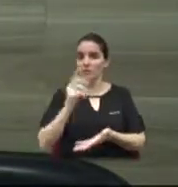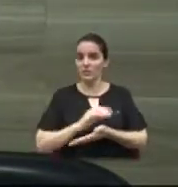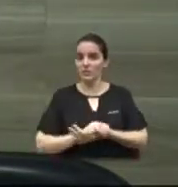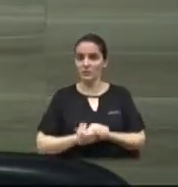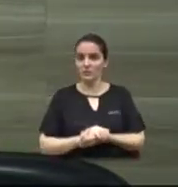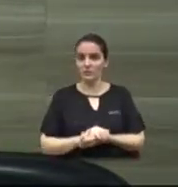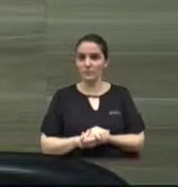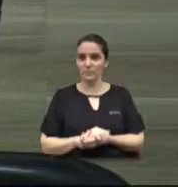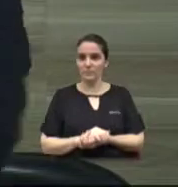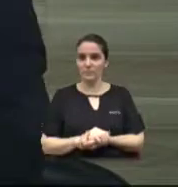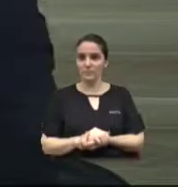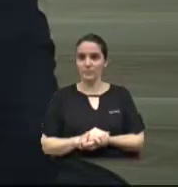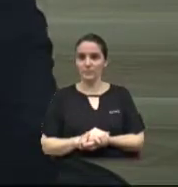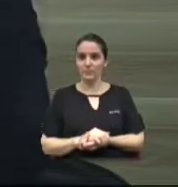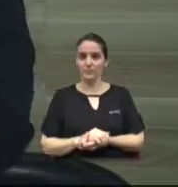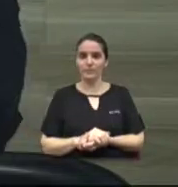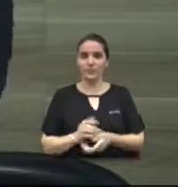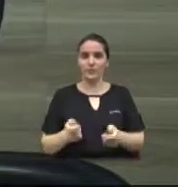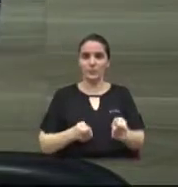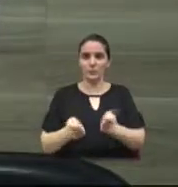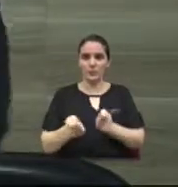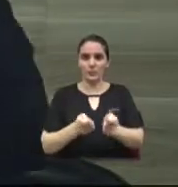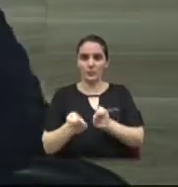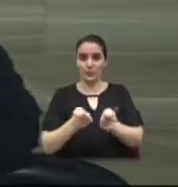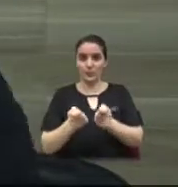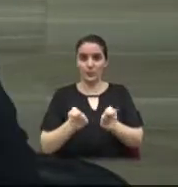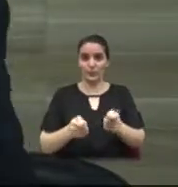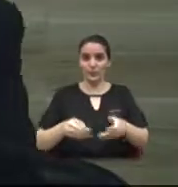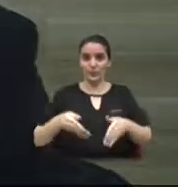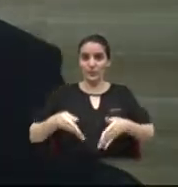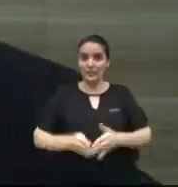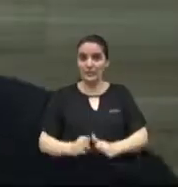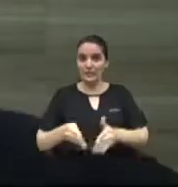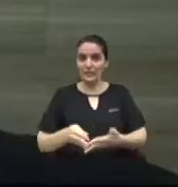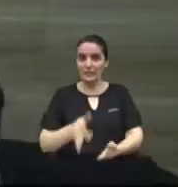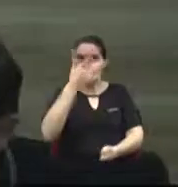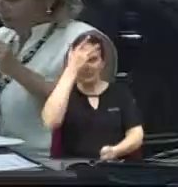falta do combate ao controle da natalidade. Obrigado, presidente.